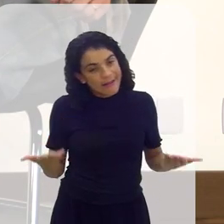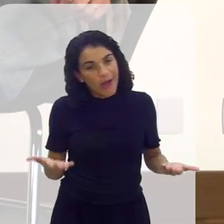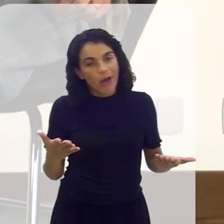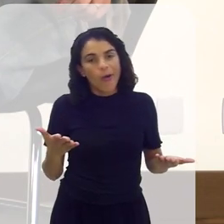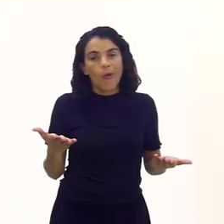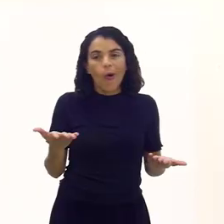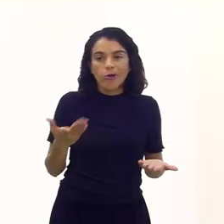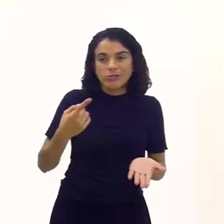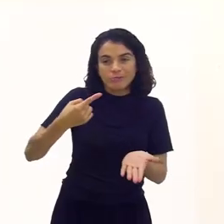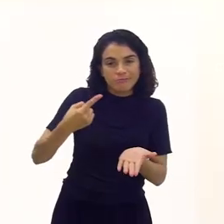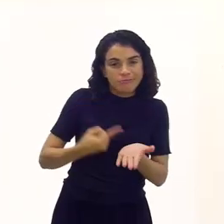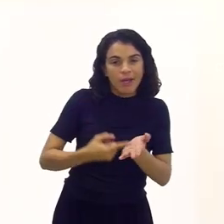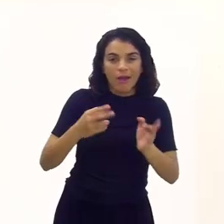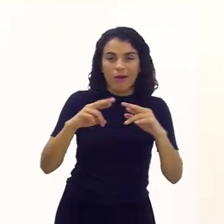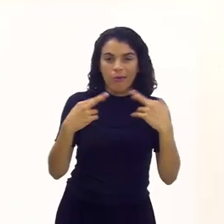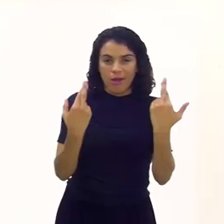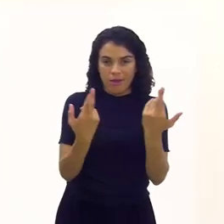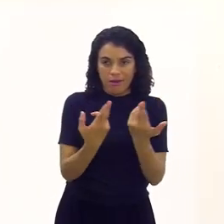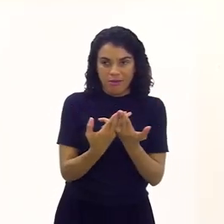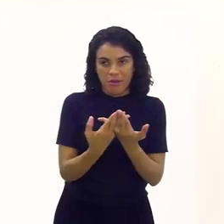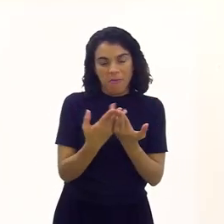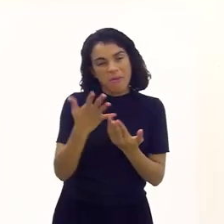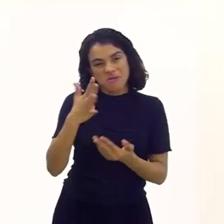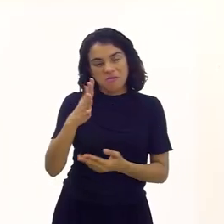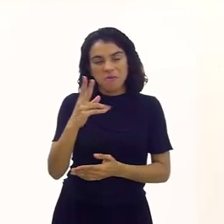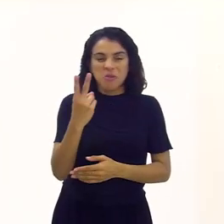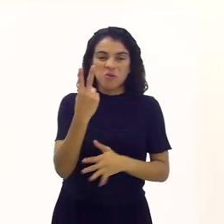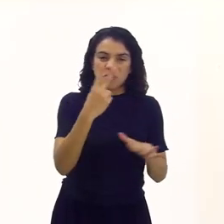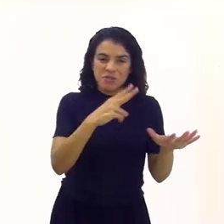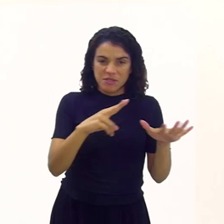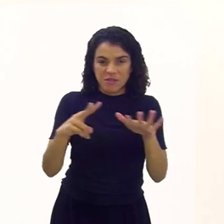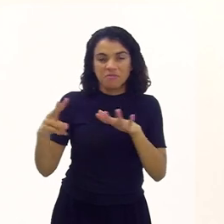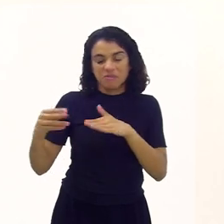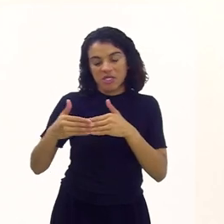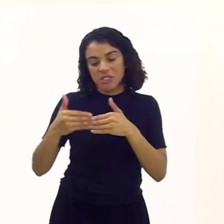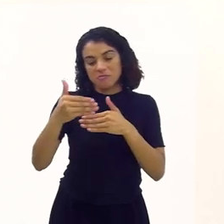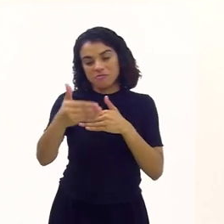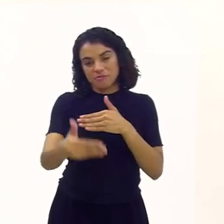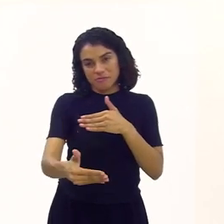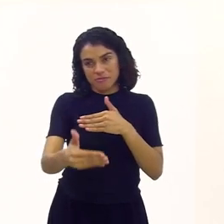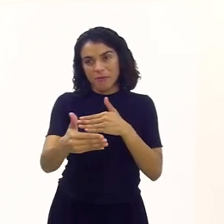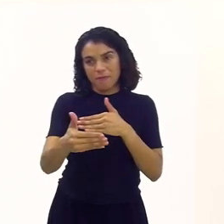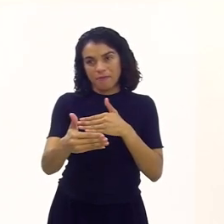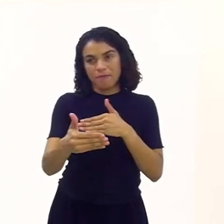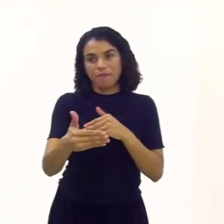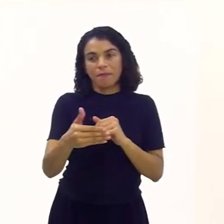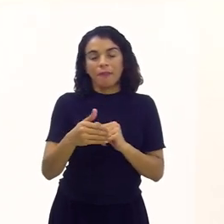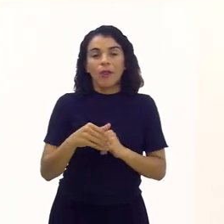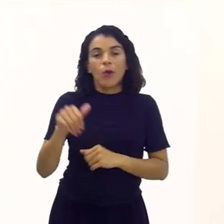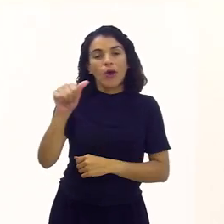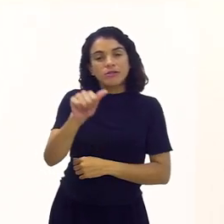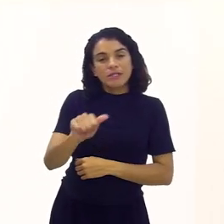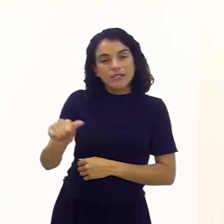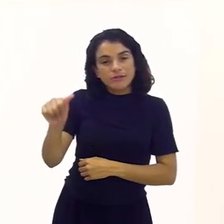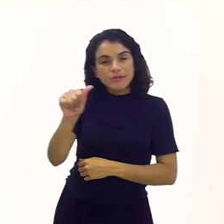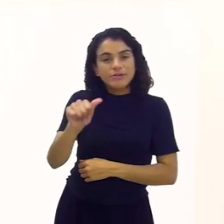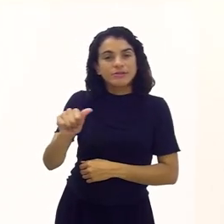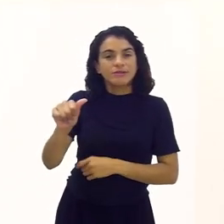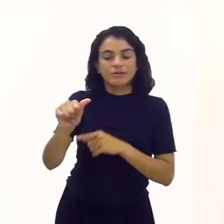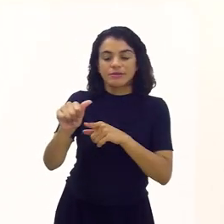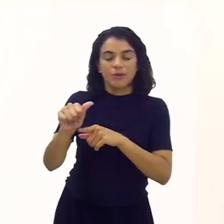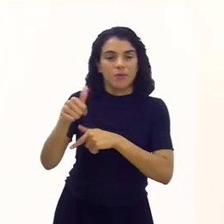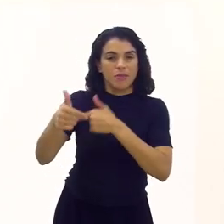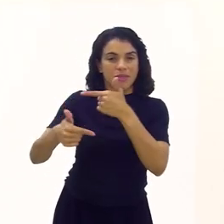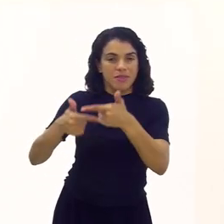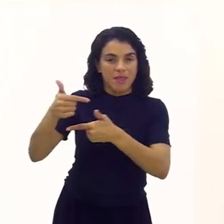estamos marcando uma reunião, que deve ser dentro de duas semanas, com todas as associações